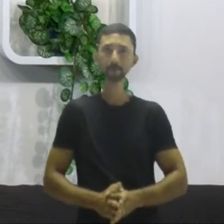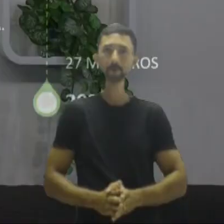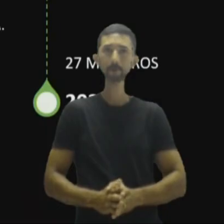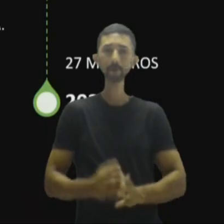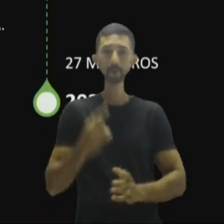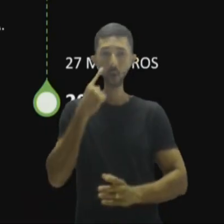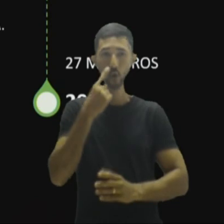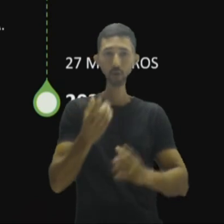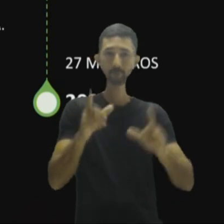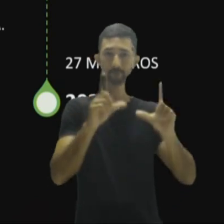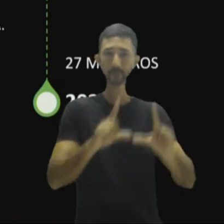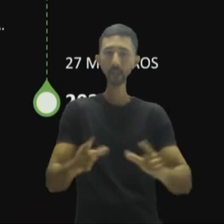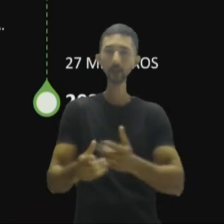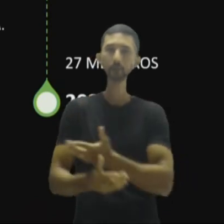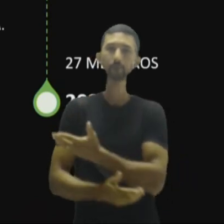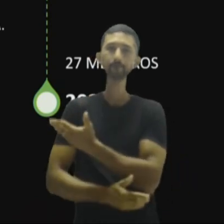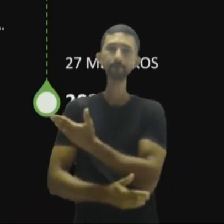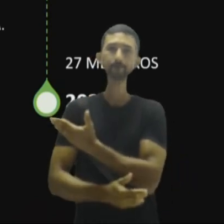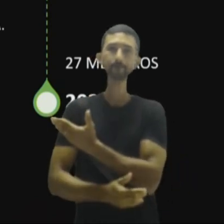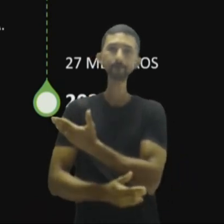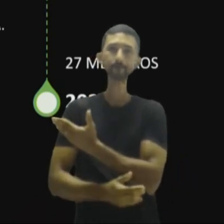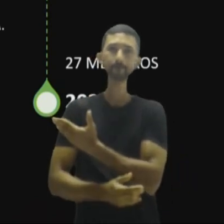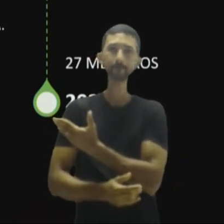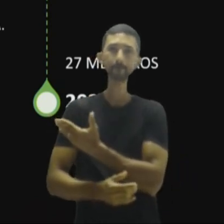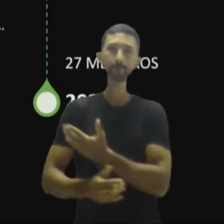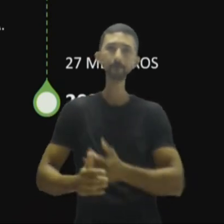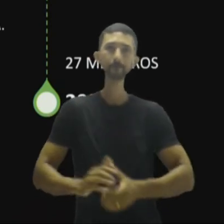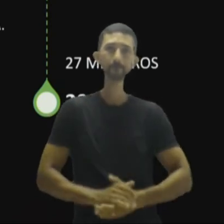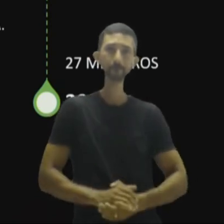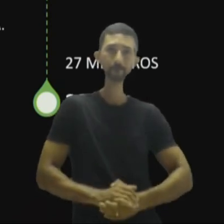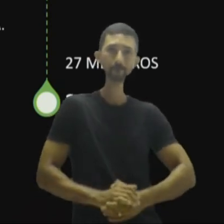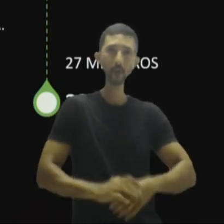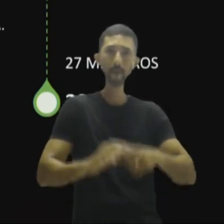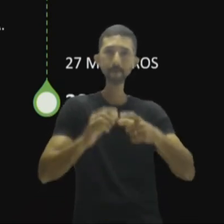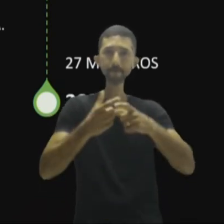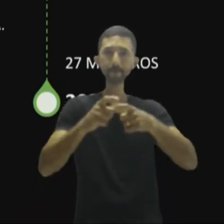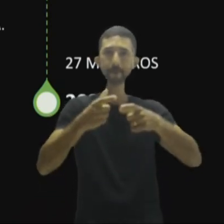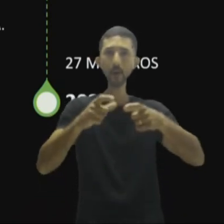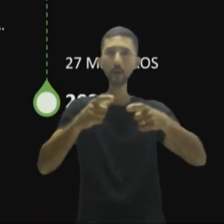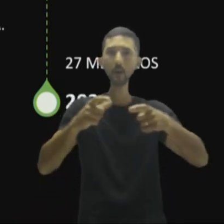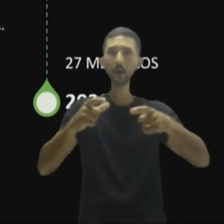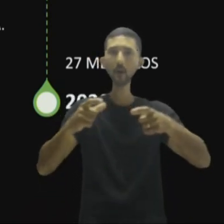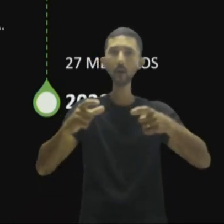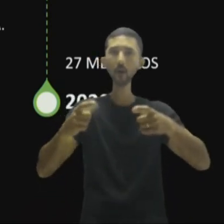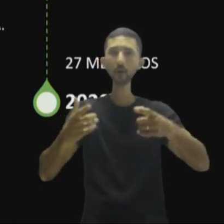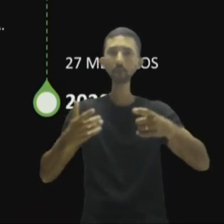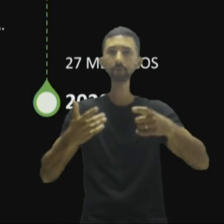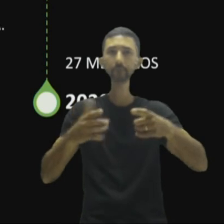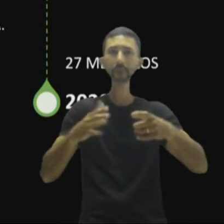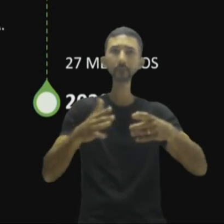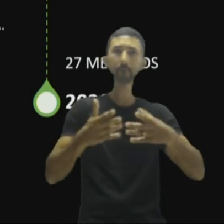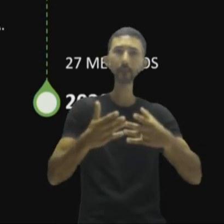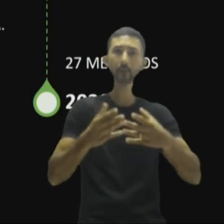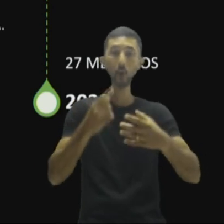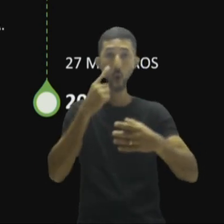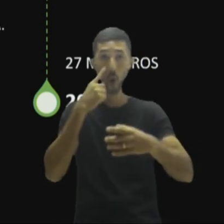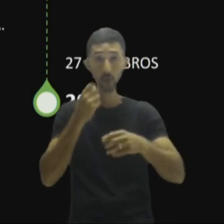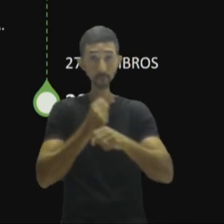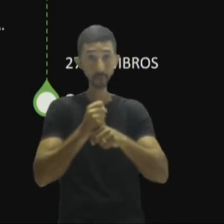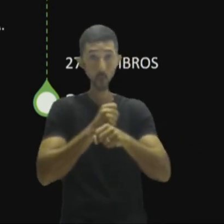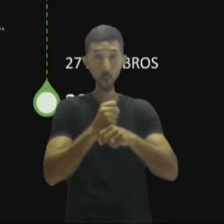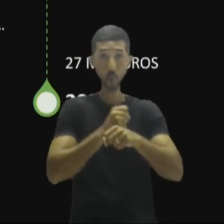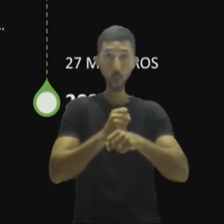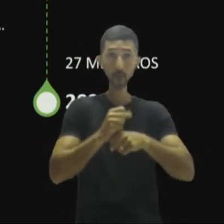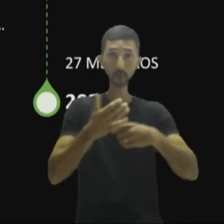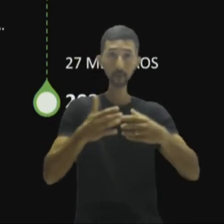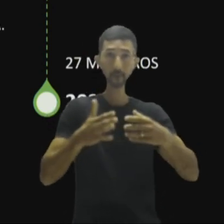voltar ao slide para chegar aos dias de hoje. Isso cresceu, mas em... Notem uma coisa, isso